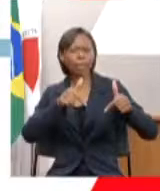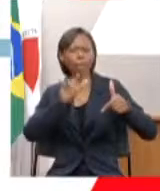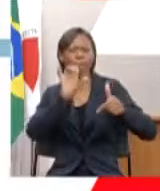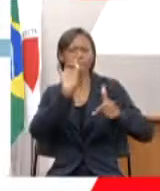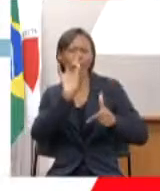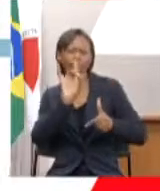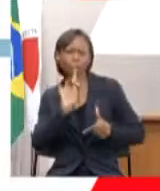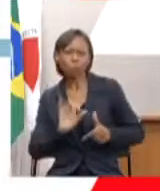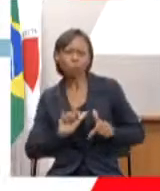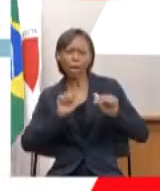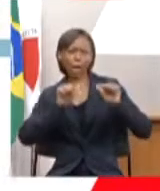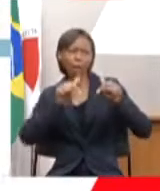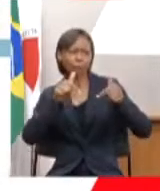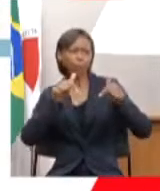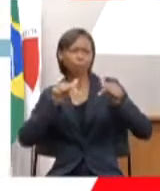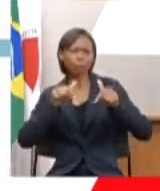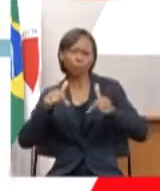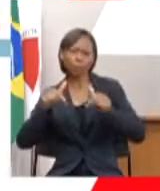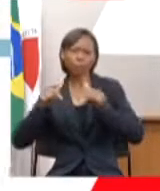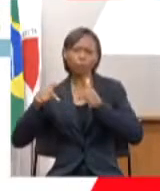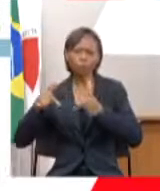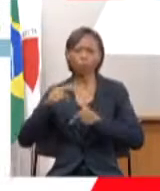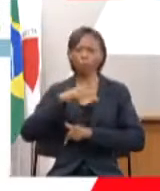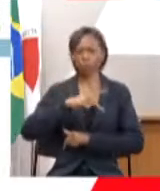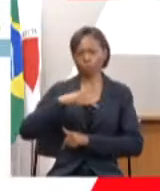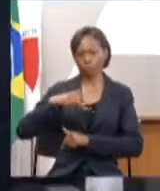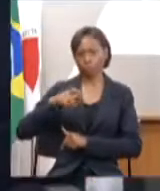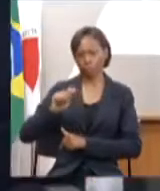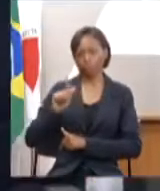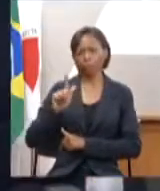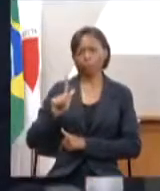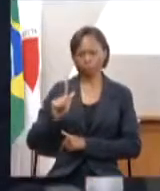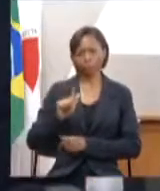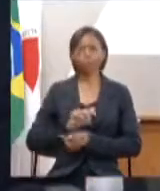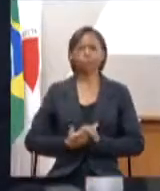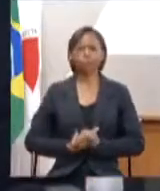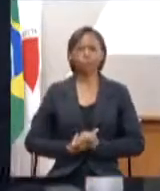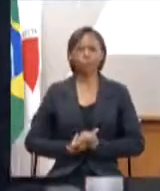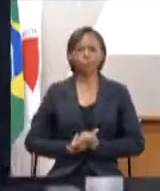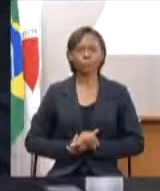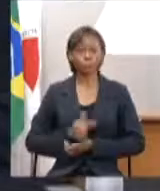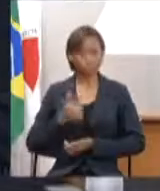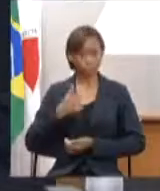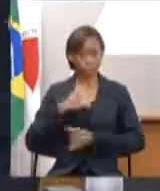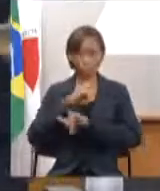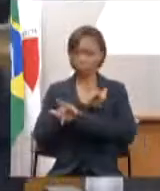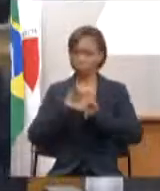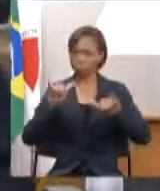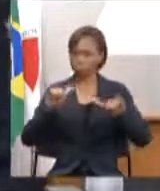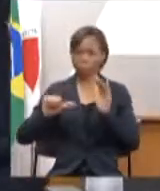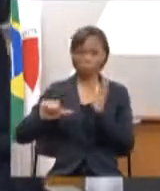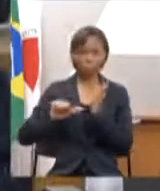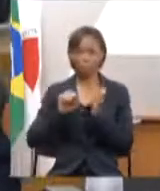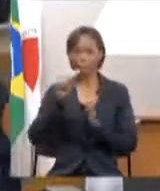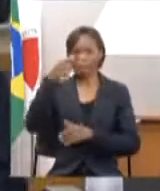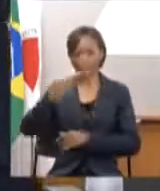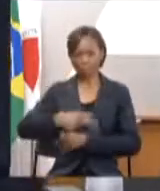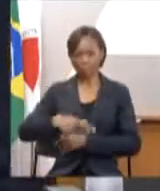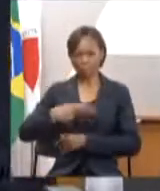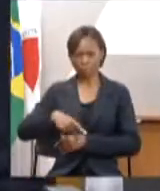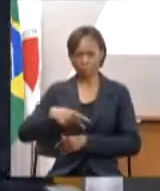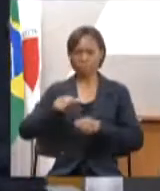Então, esse, e é o primeiro lugar que eu estou anunciando aqui nessa audiência, agora,